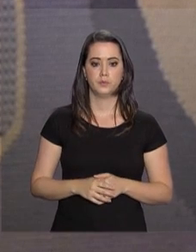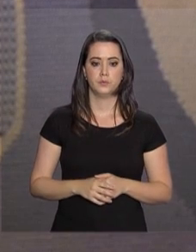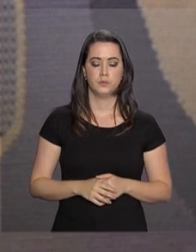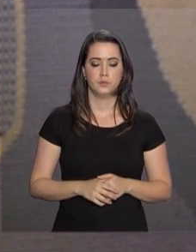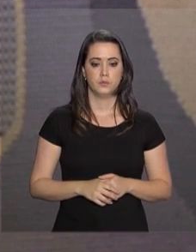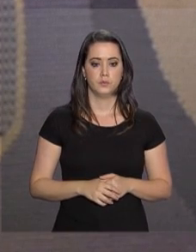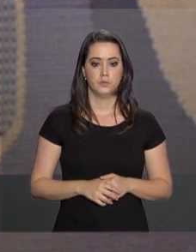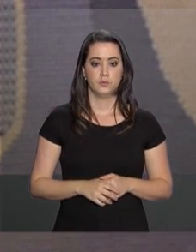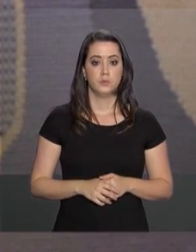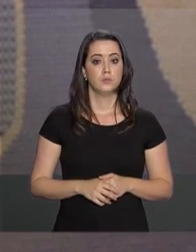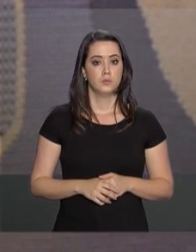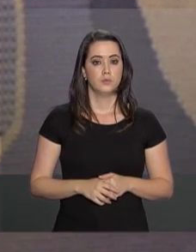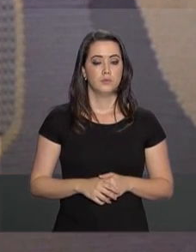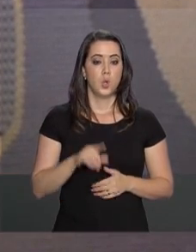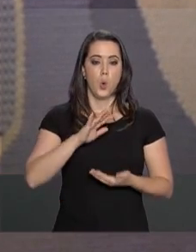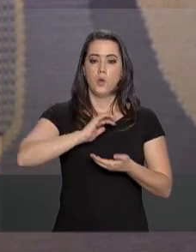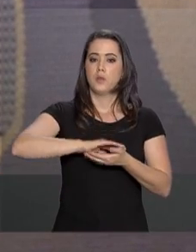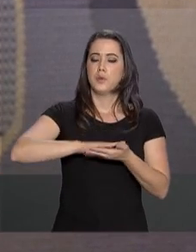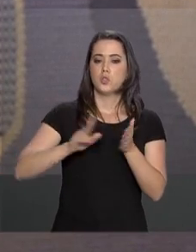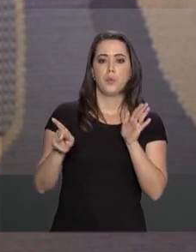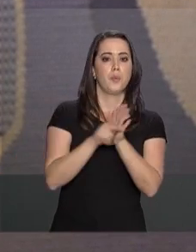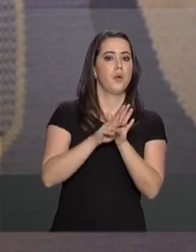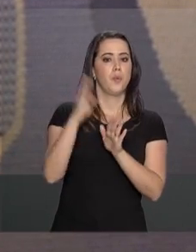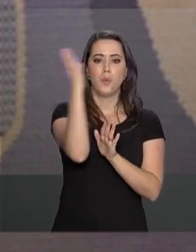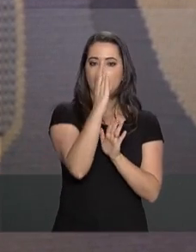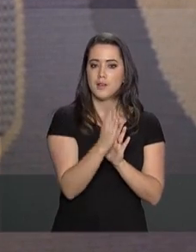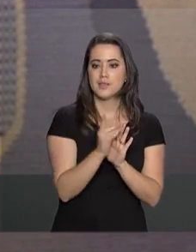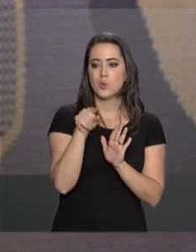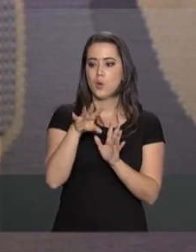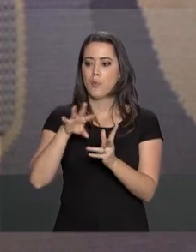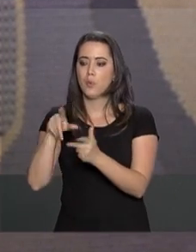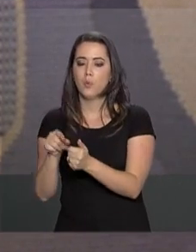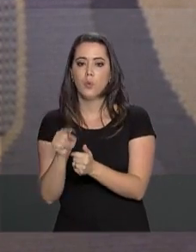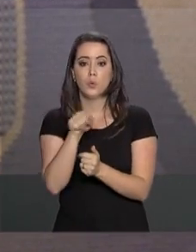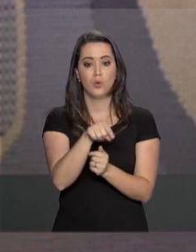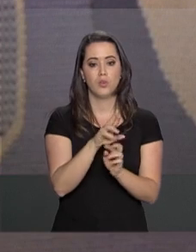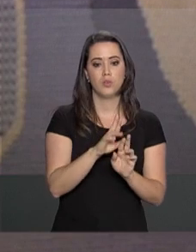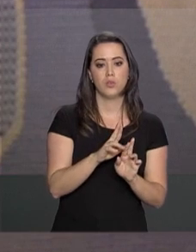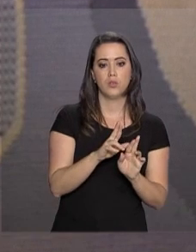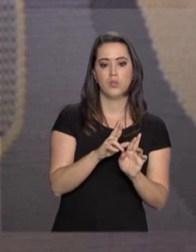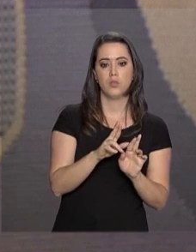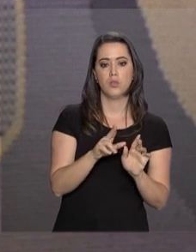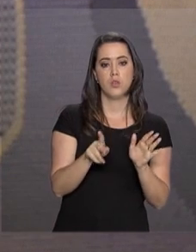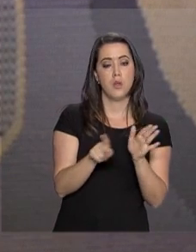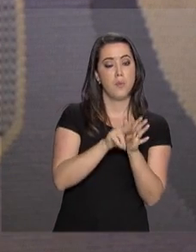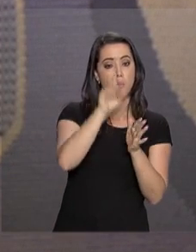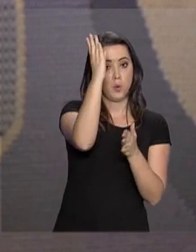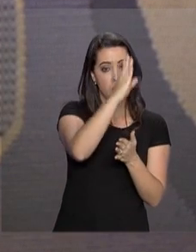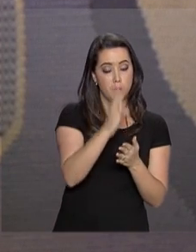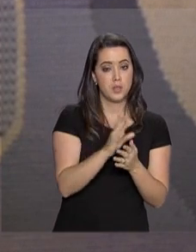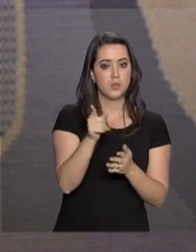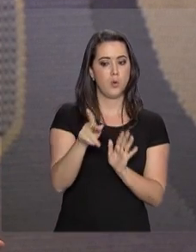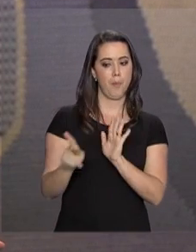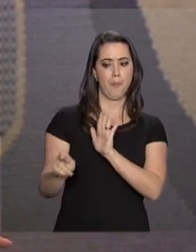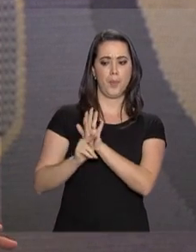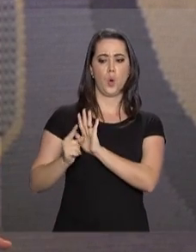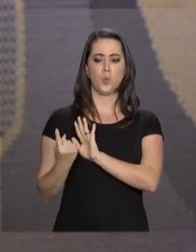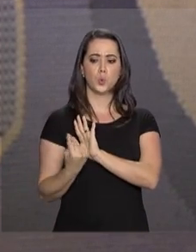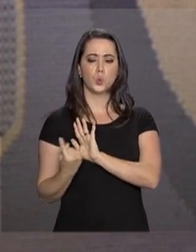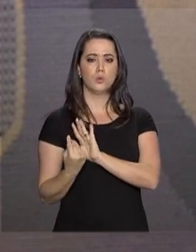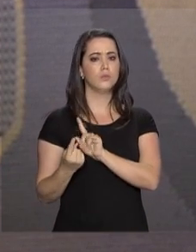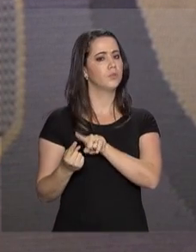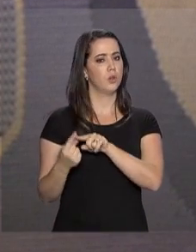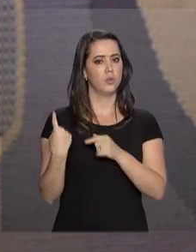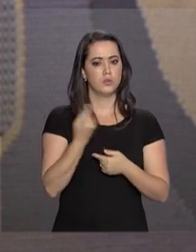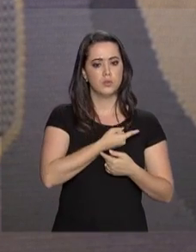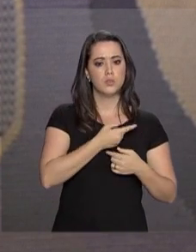O Itamaraty existe para o Brasil, não existe para a ordem global. O Itamaraty existe para o Brasil, não existe para si mesmo. Nós somos uma casa de excelência?